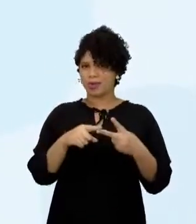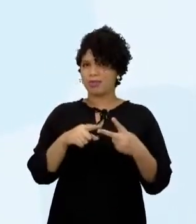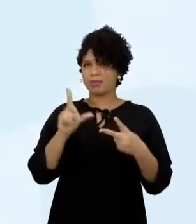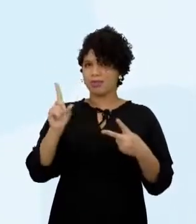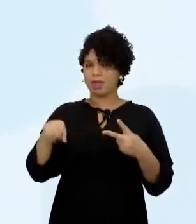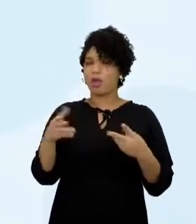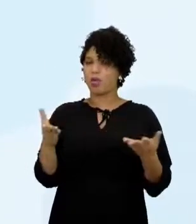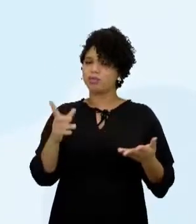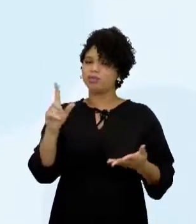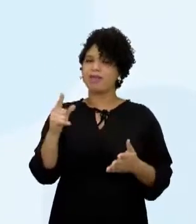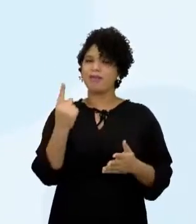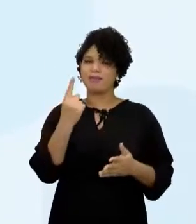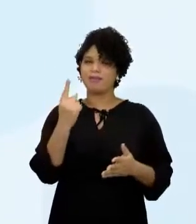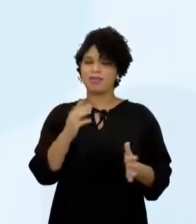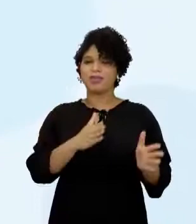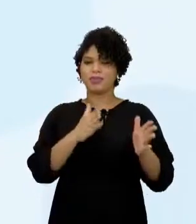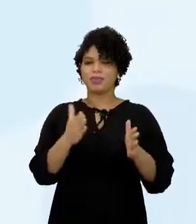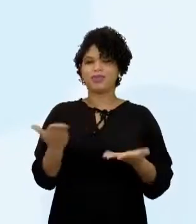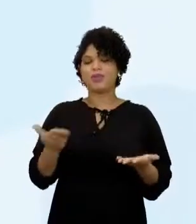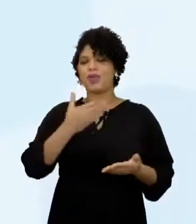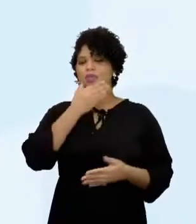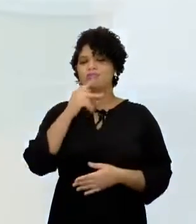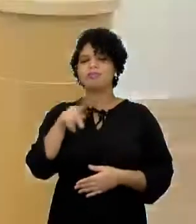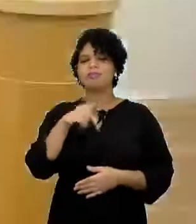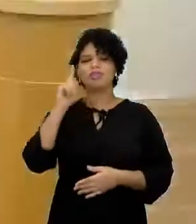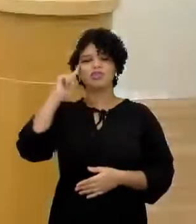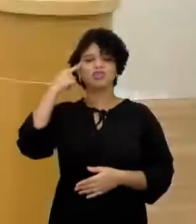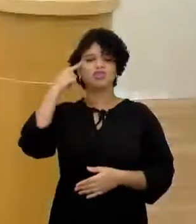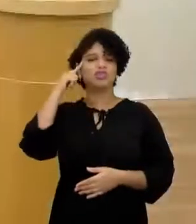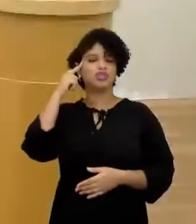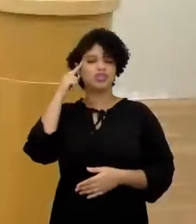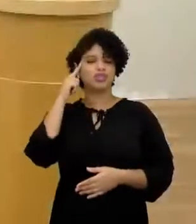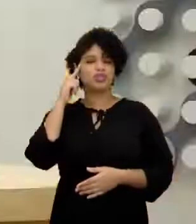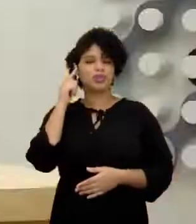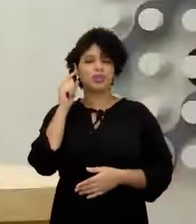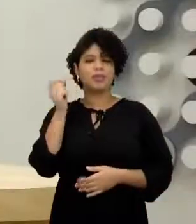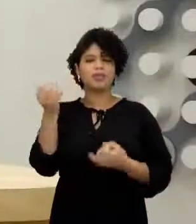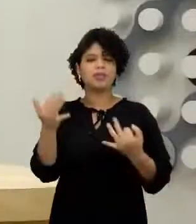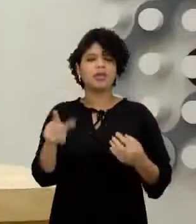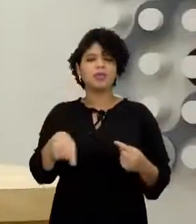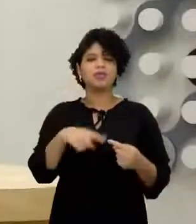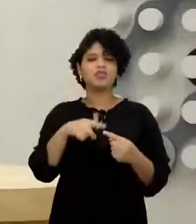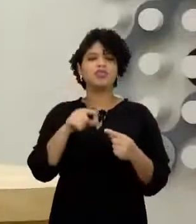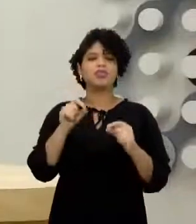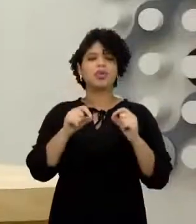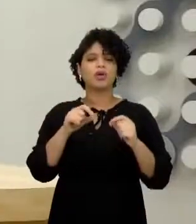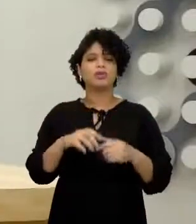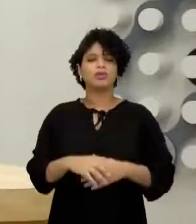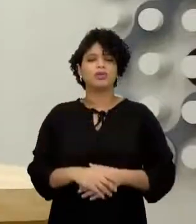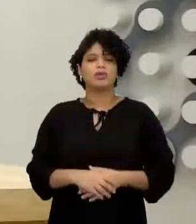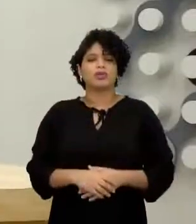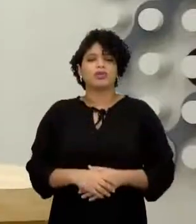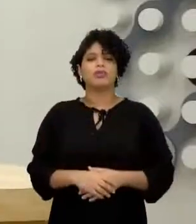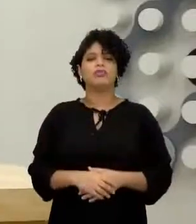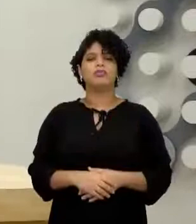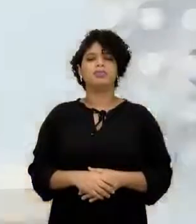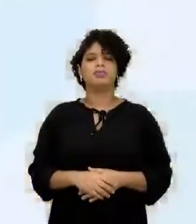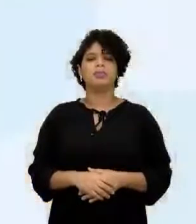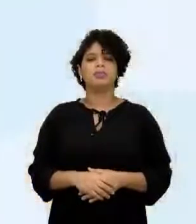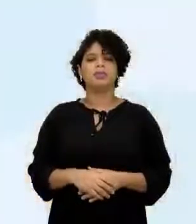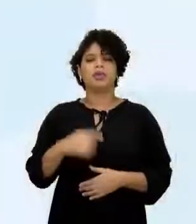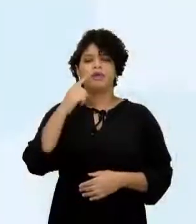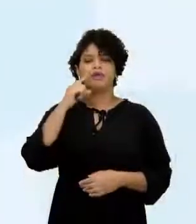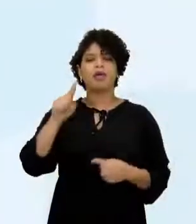E o nosso amigo Gibovski vai falar sobre o que nós vamos trabalhar hoje Vamos lá, hoje tem lá, qual que a